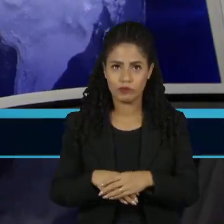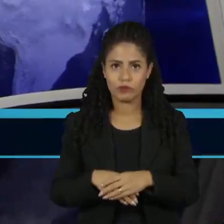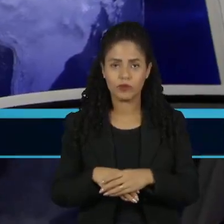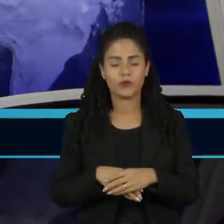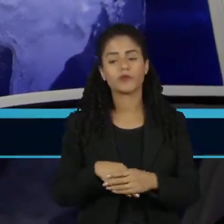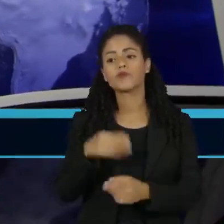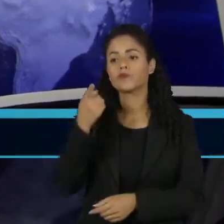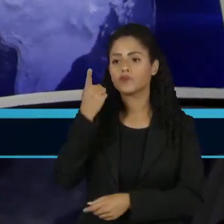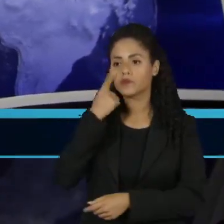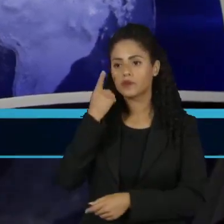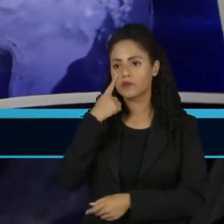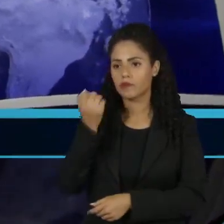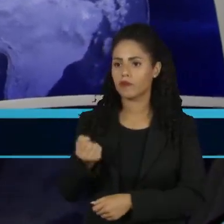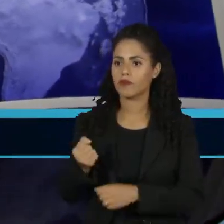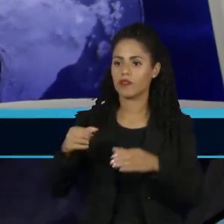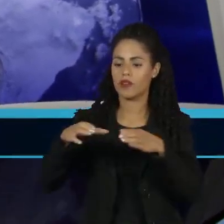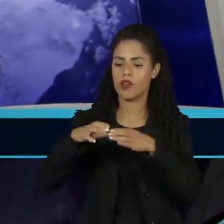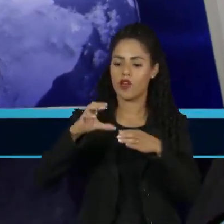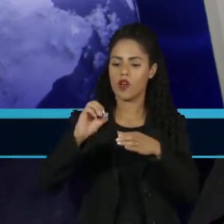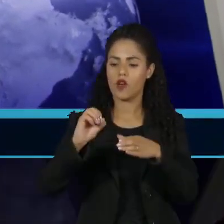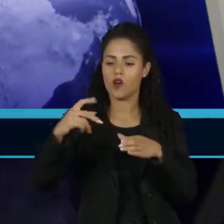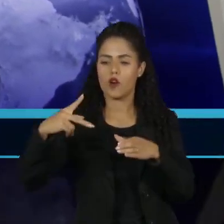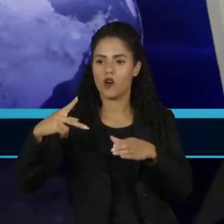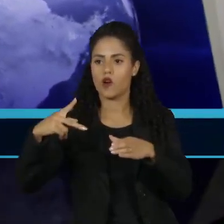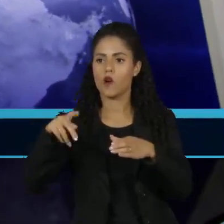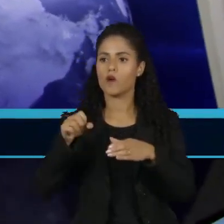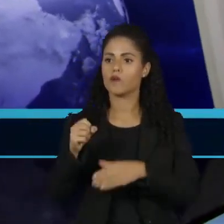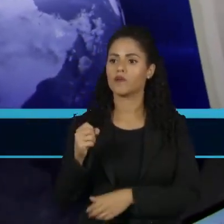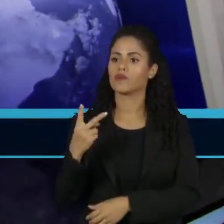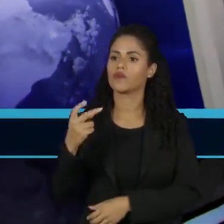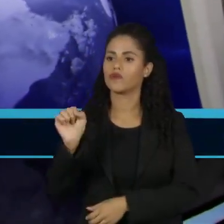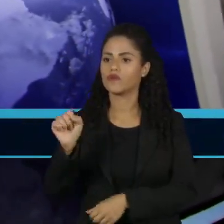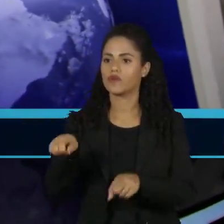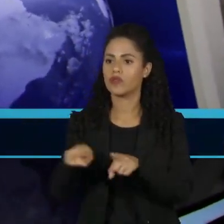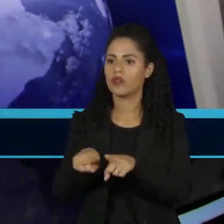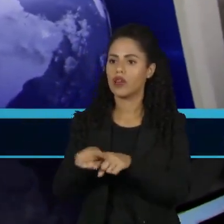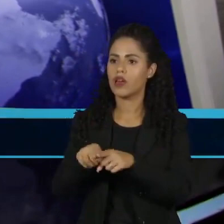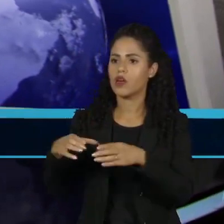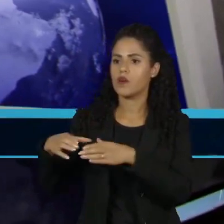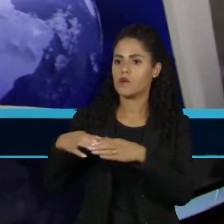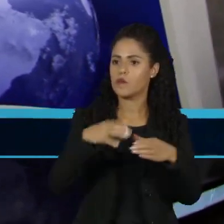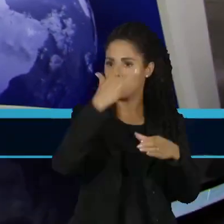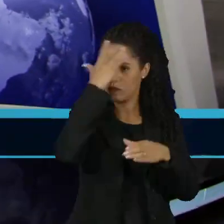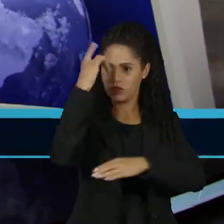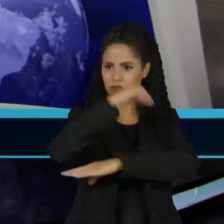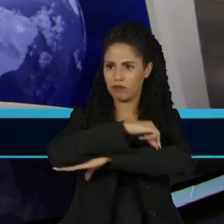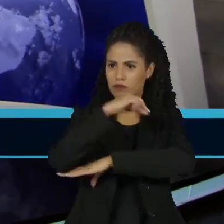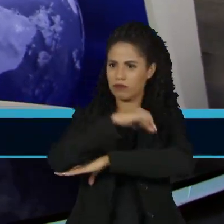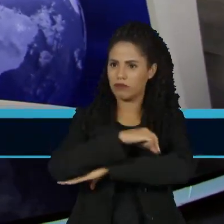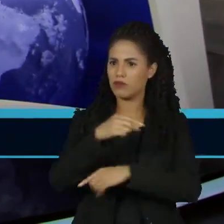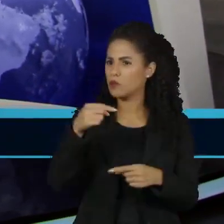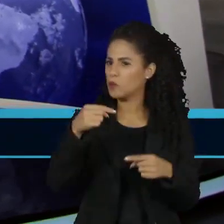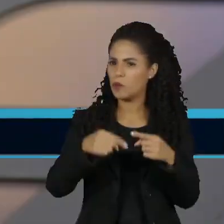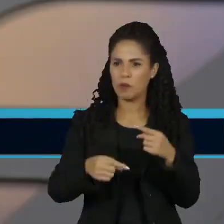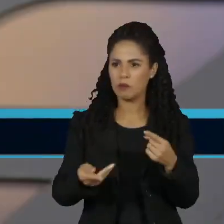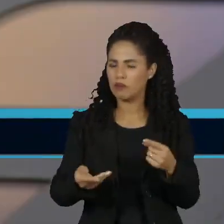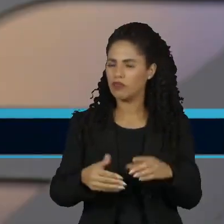Lia, contraditório a COP28 ter mais de 2.400 lobistas do setor de combustíveis fósseis?